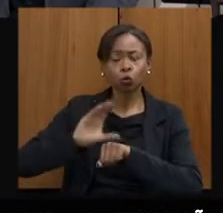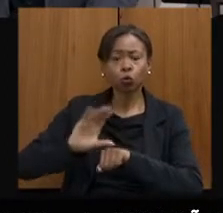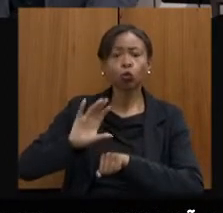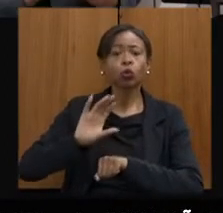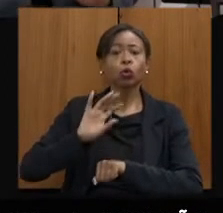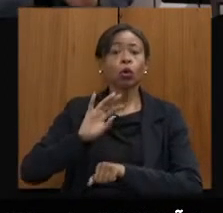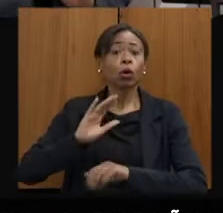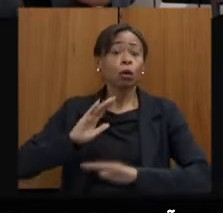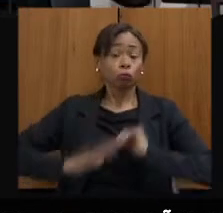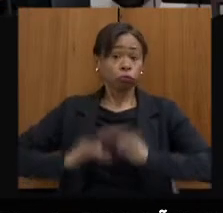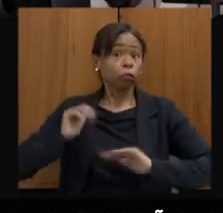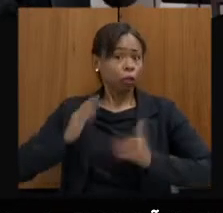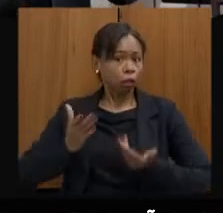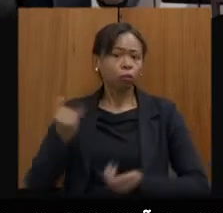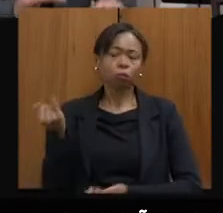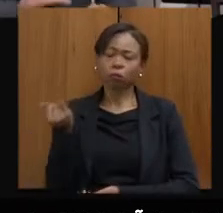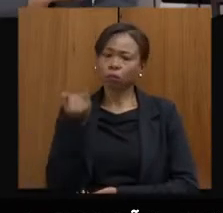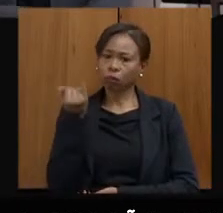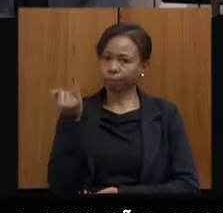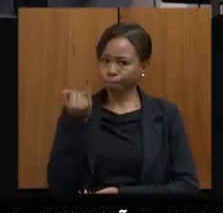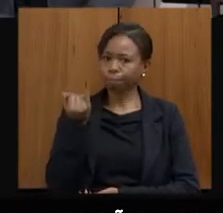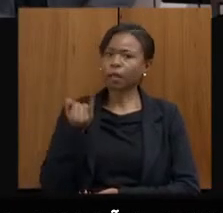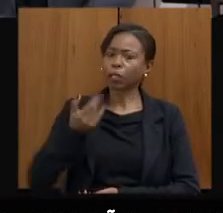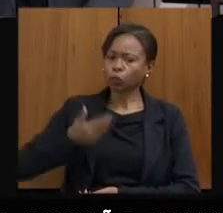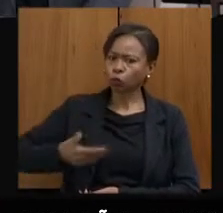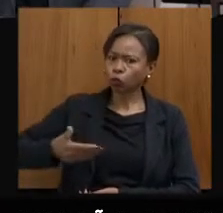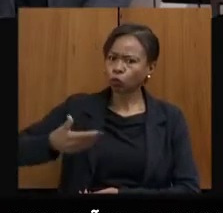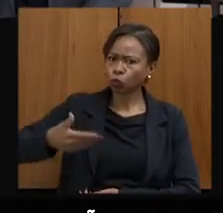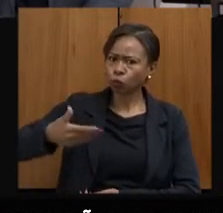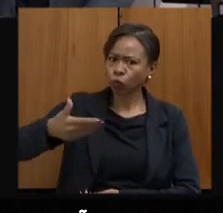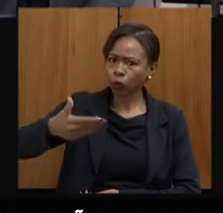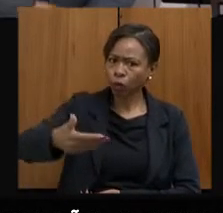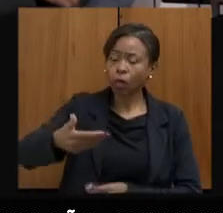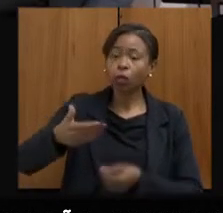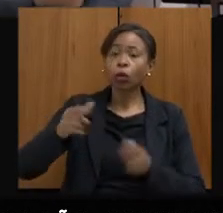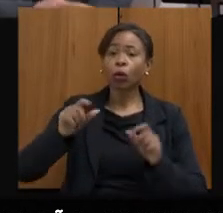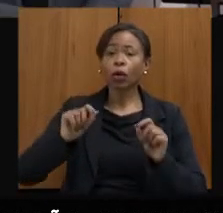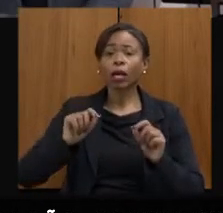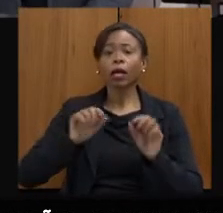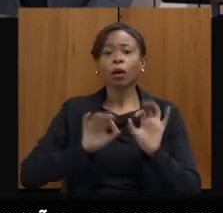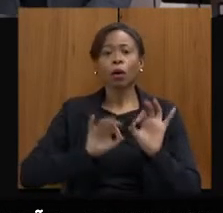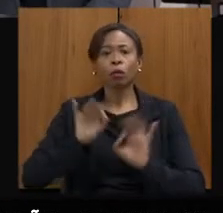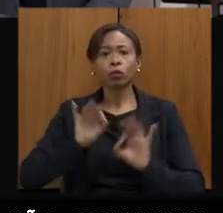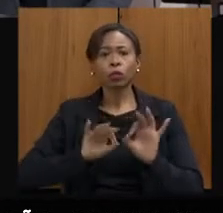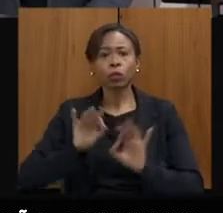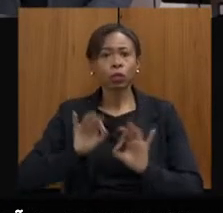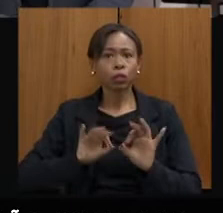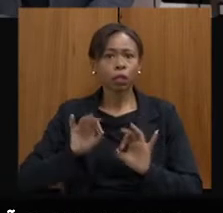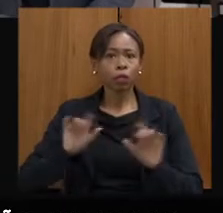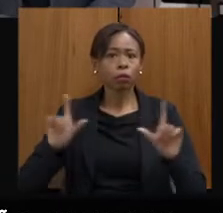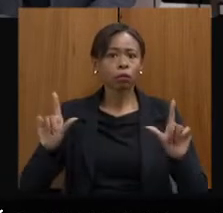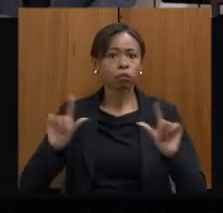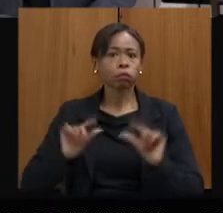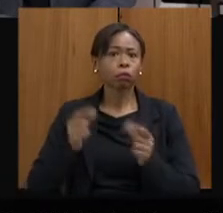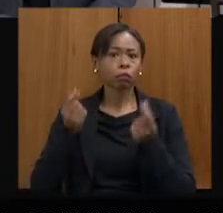e, a longo prazo, tende a diminuir o valor dos projetos e da execução da restauração em Minas Gerais. Pode passar?